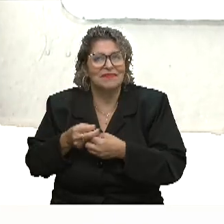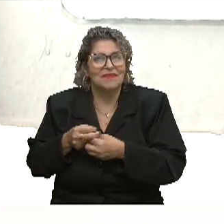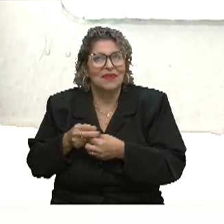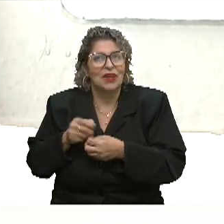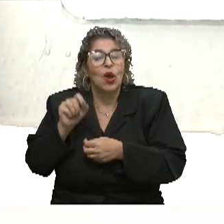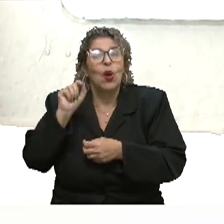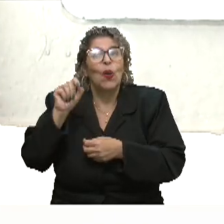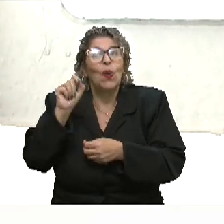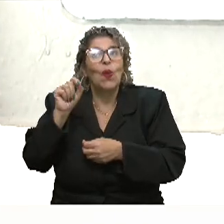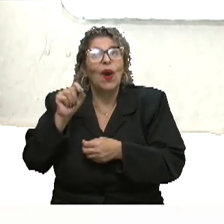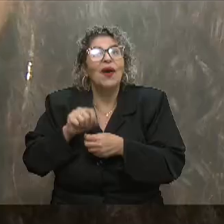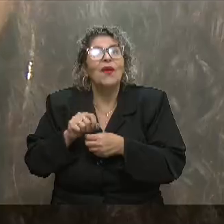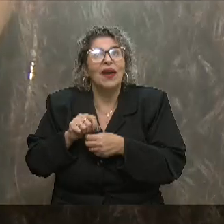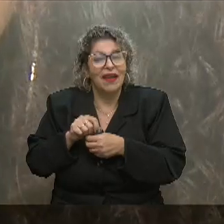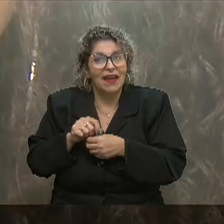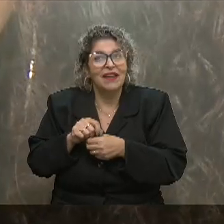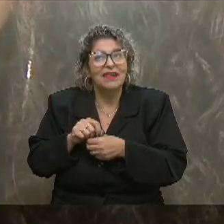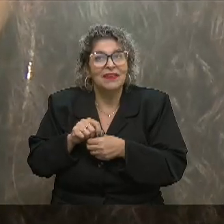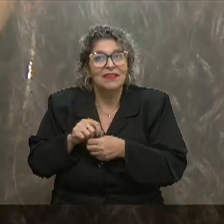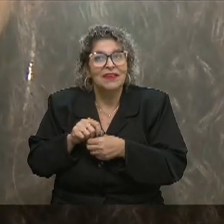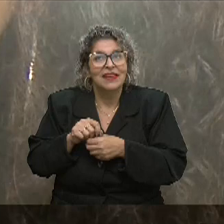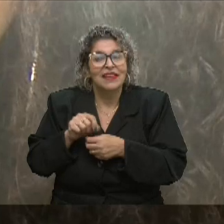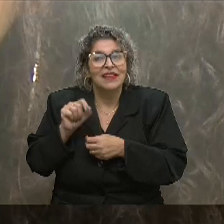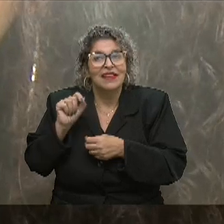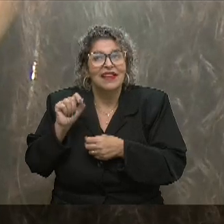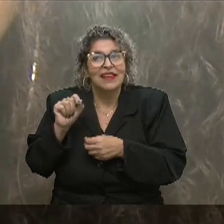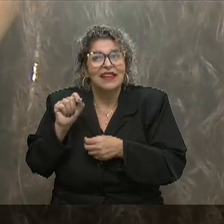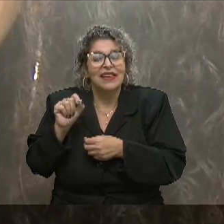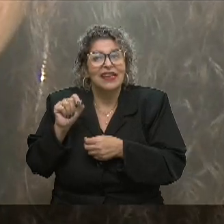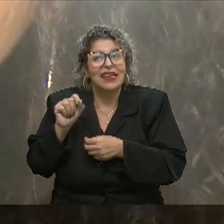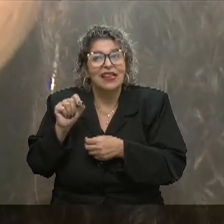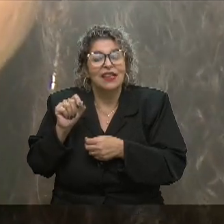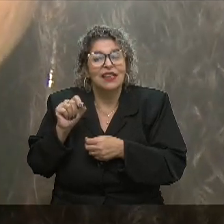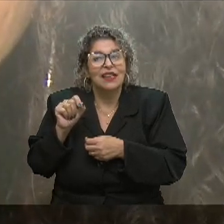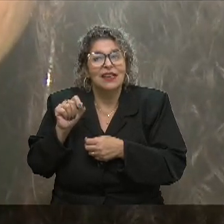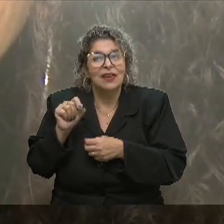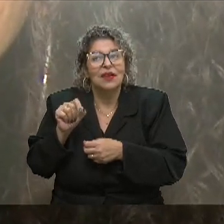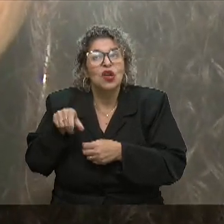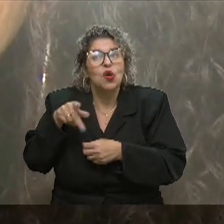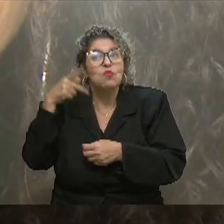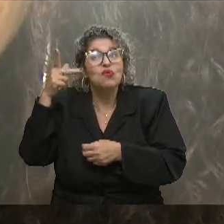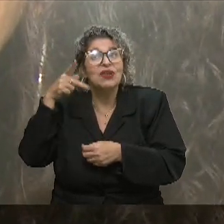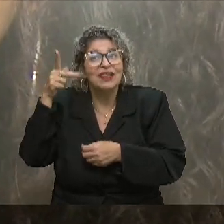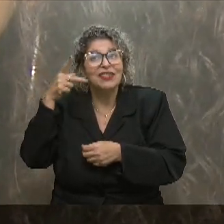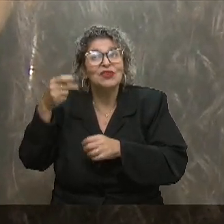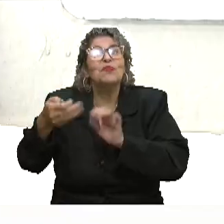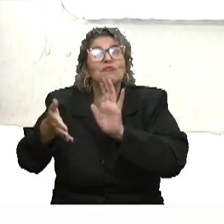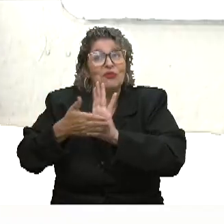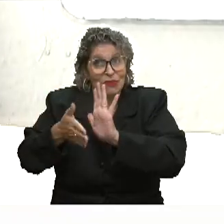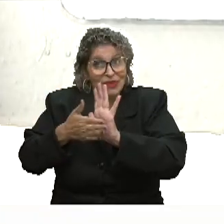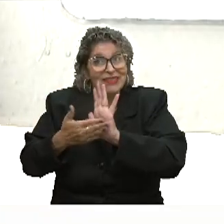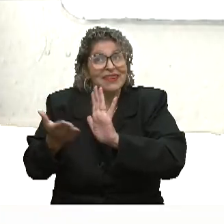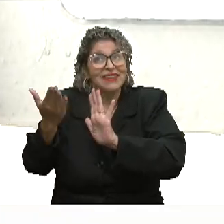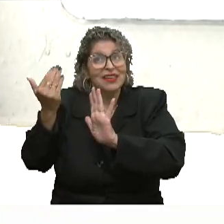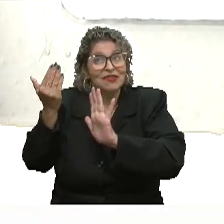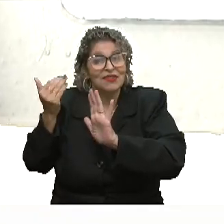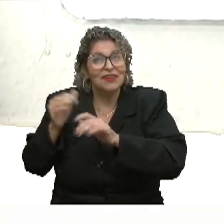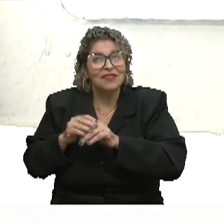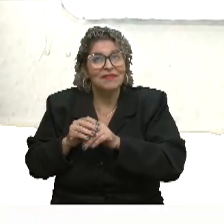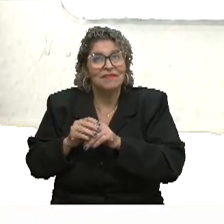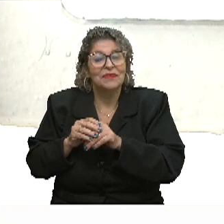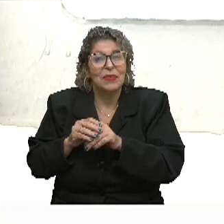a aplicabilidade daquilo que aquele político está tentando propor, né? O que seria